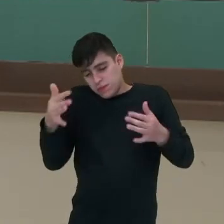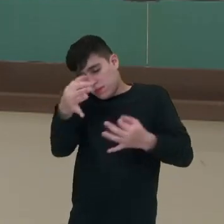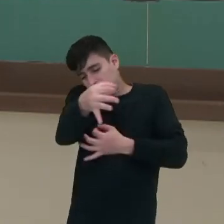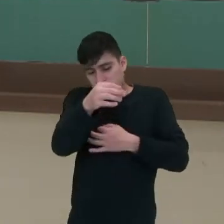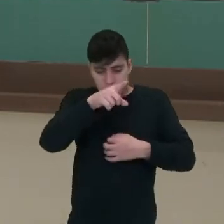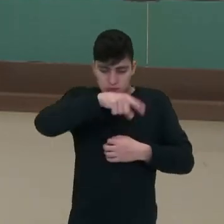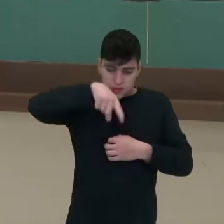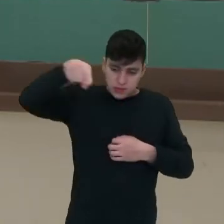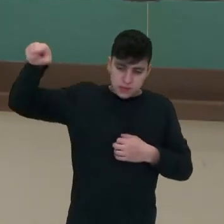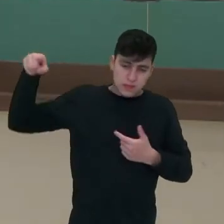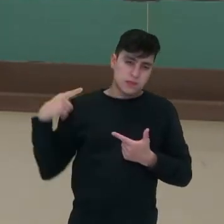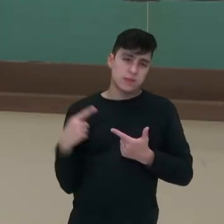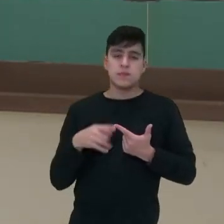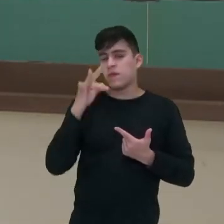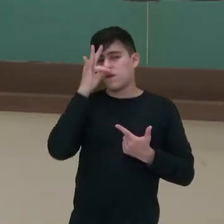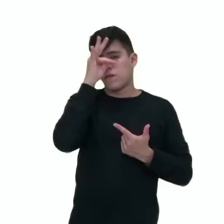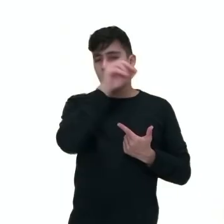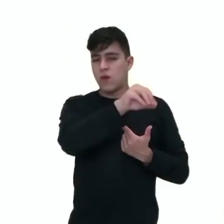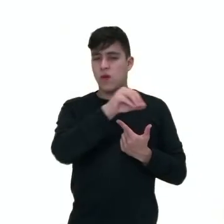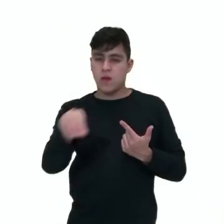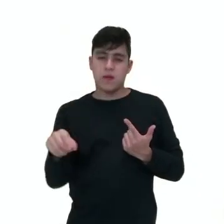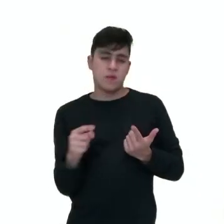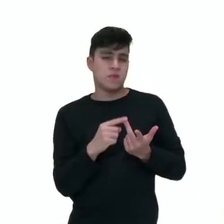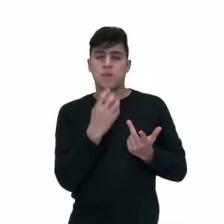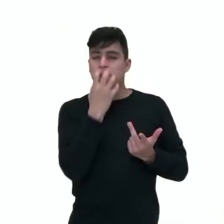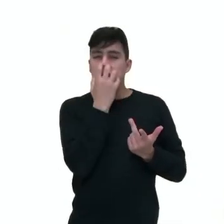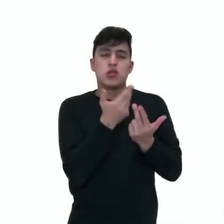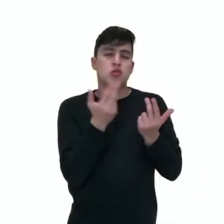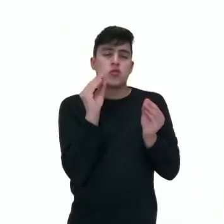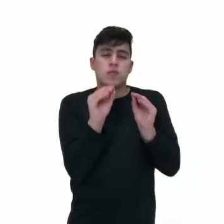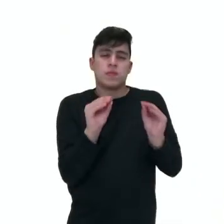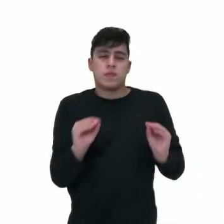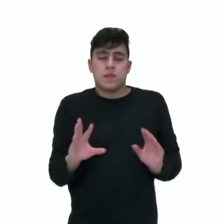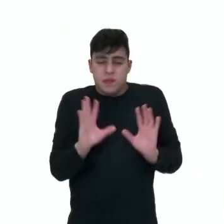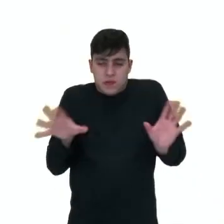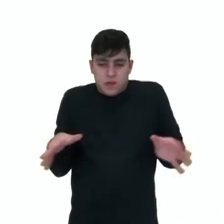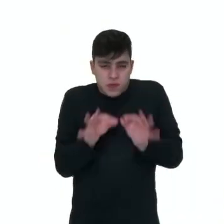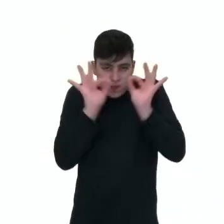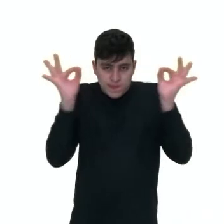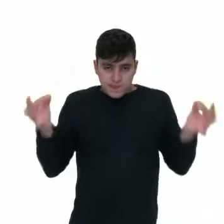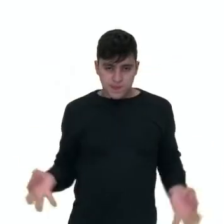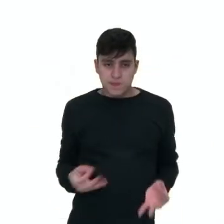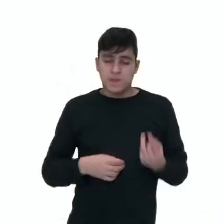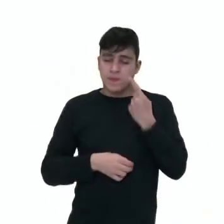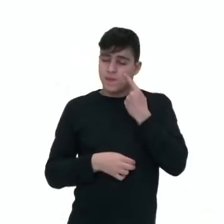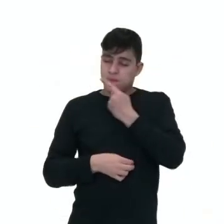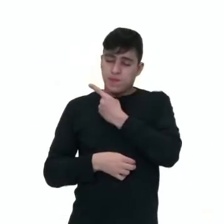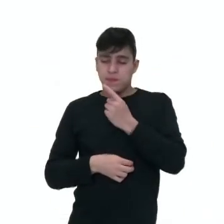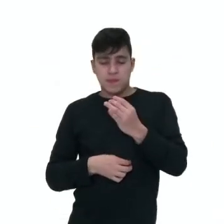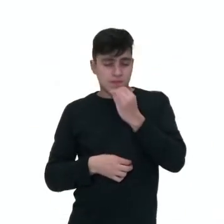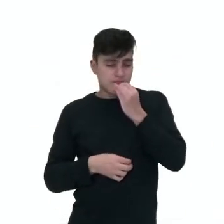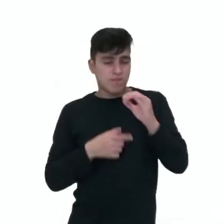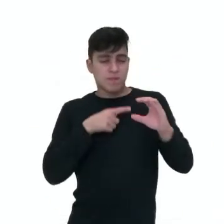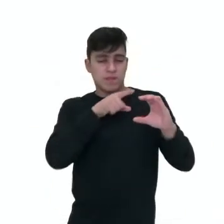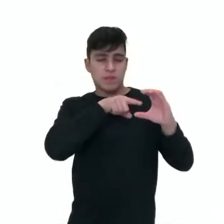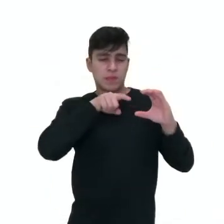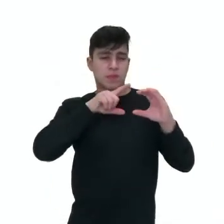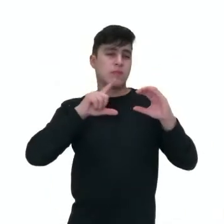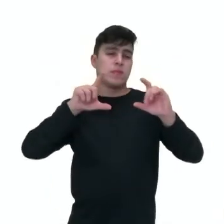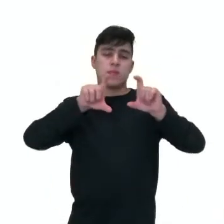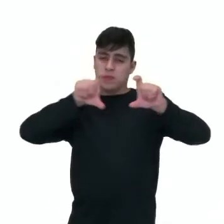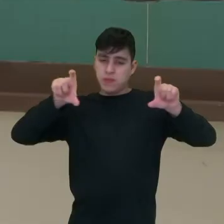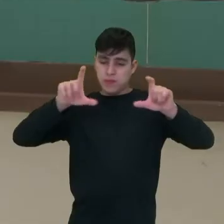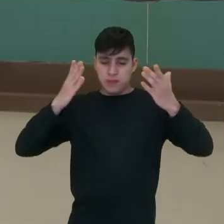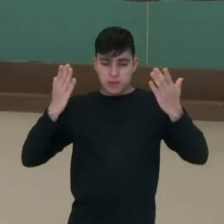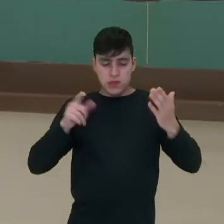riscos, né? Com florzinha, com bichinhos, enfim. Aqui, o exemplo está, né? Com círculo, retângulo, com